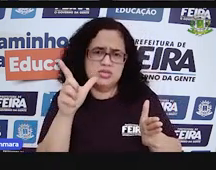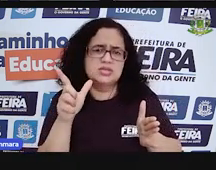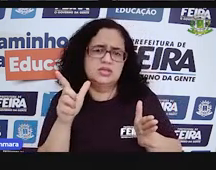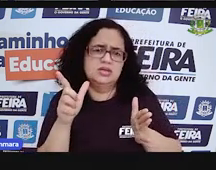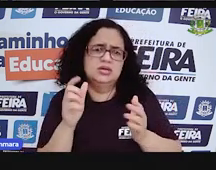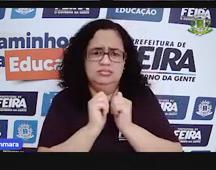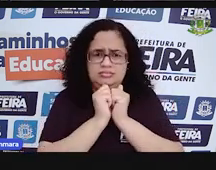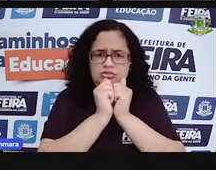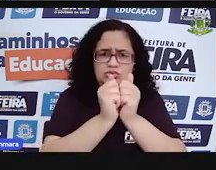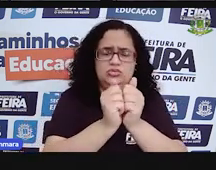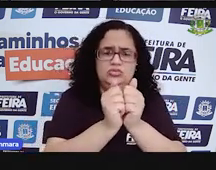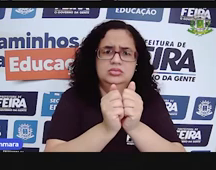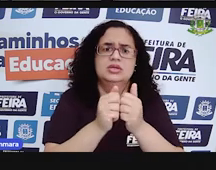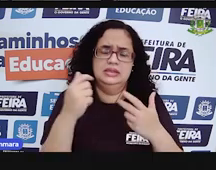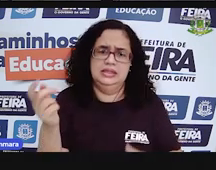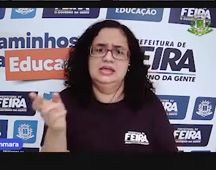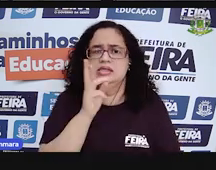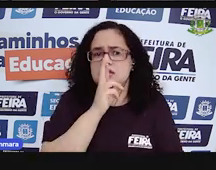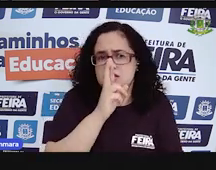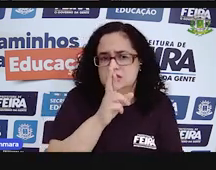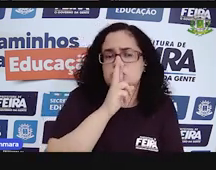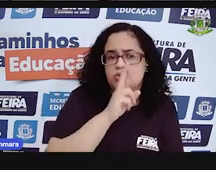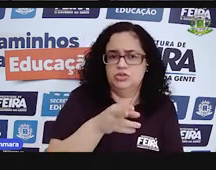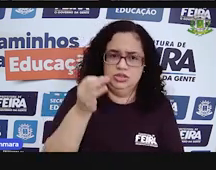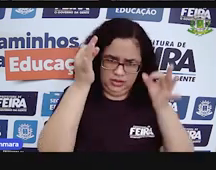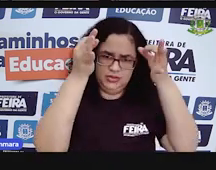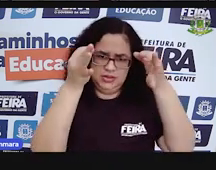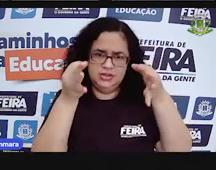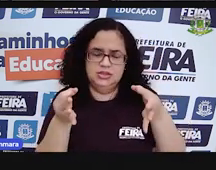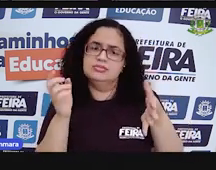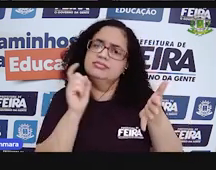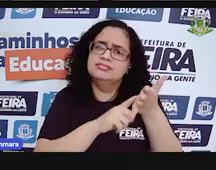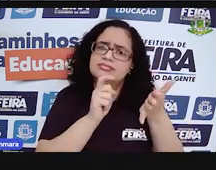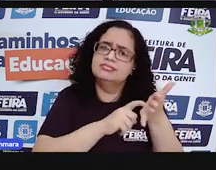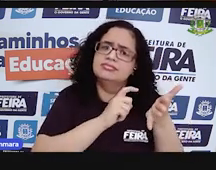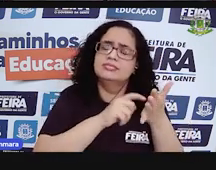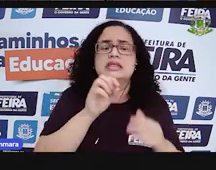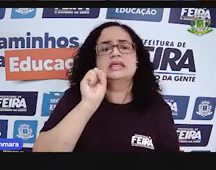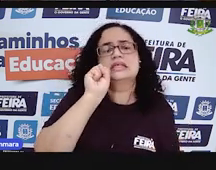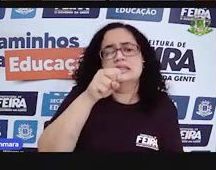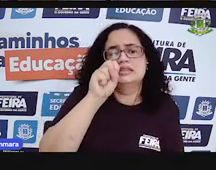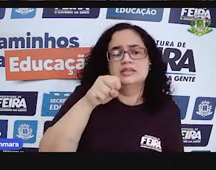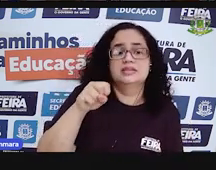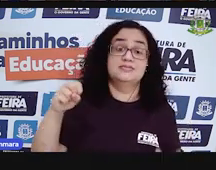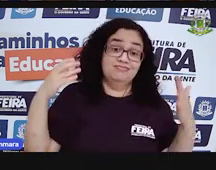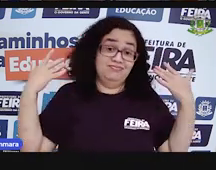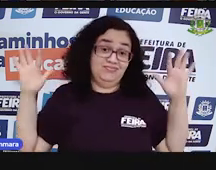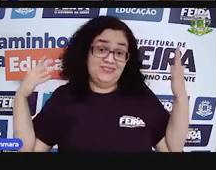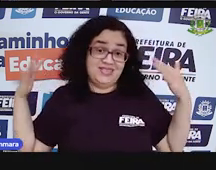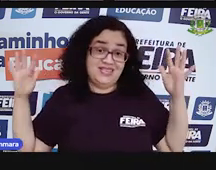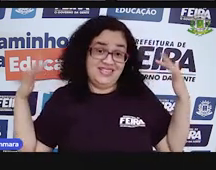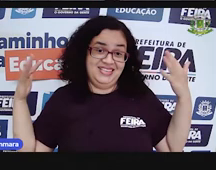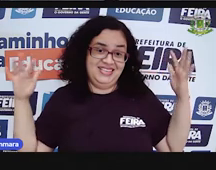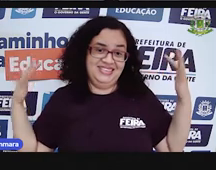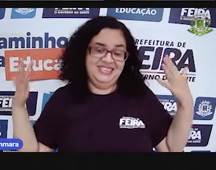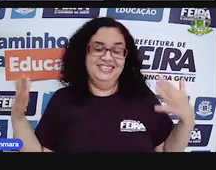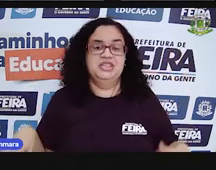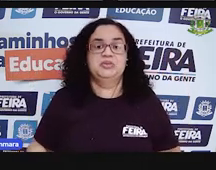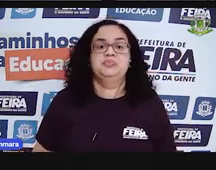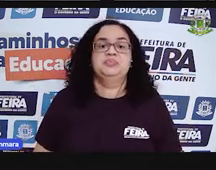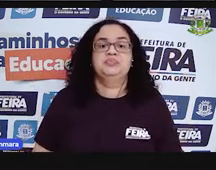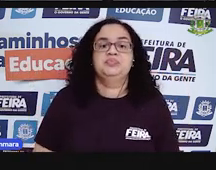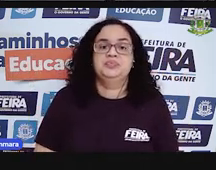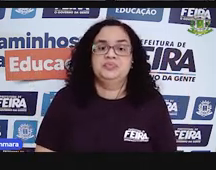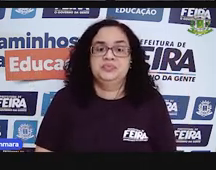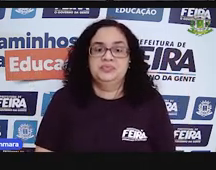calculadora? Deu esse resultado aí mesmo? Sim ou não? Se sim, ó. É bacana.